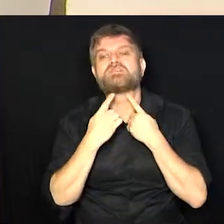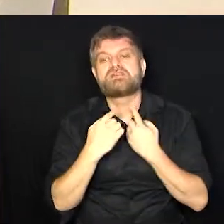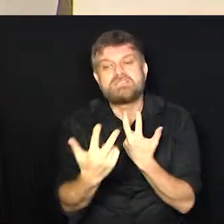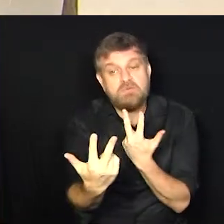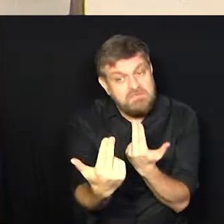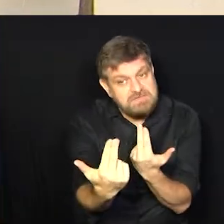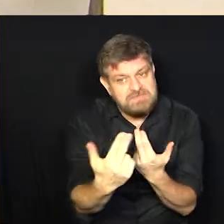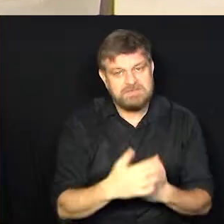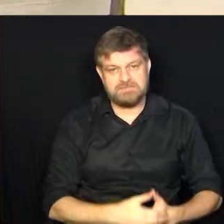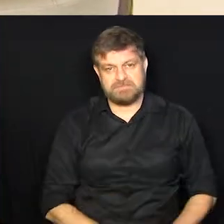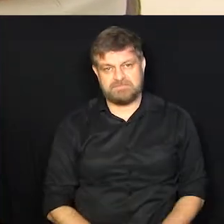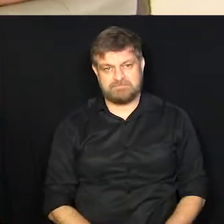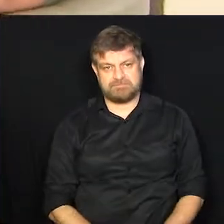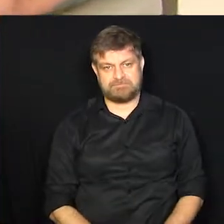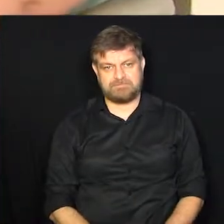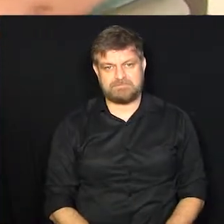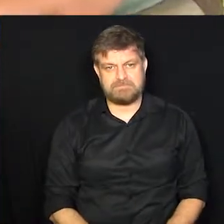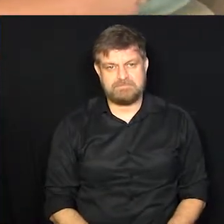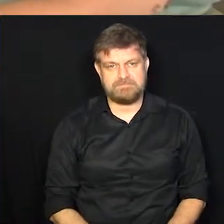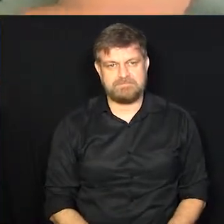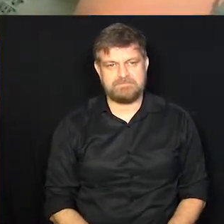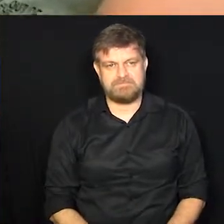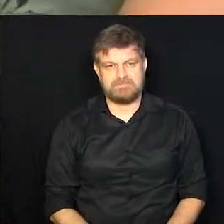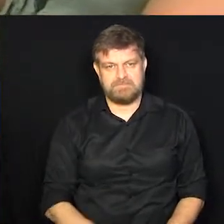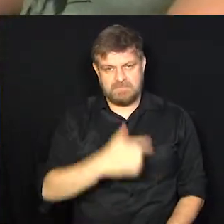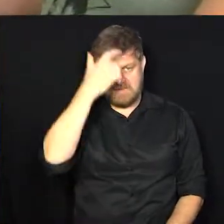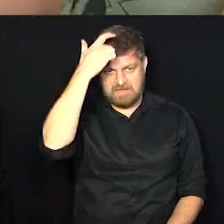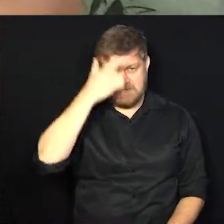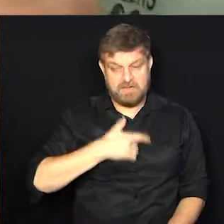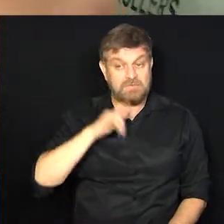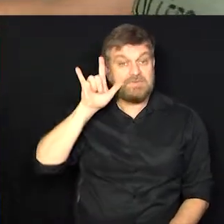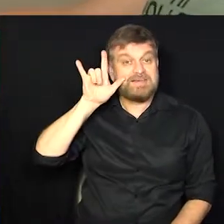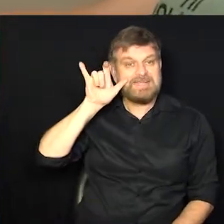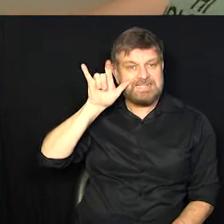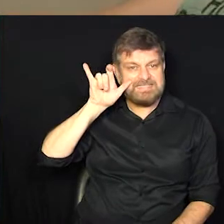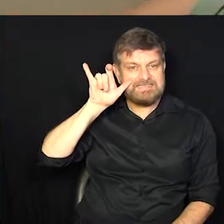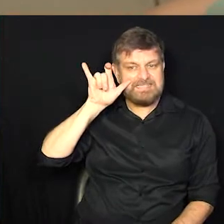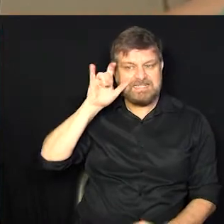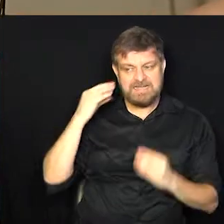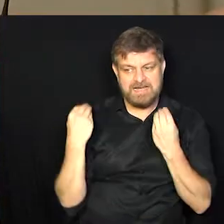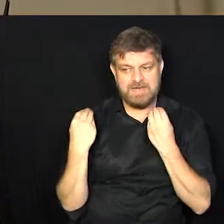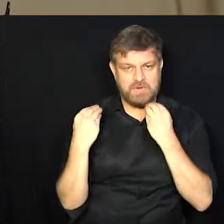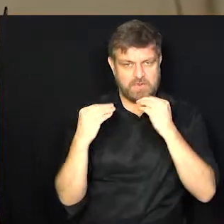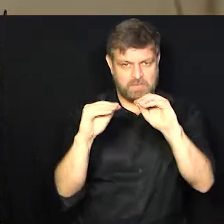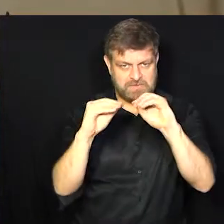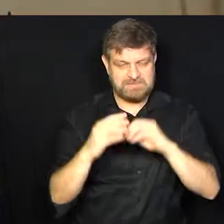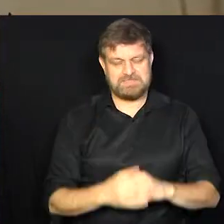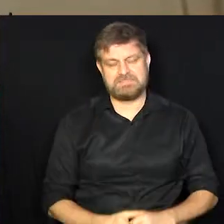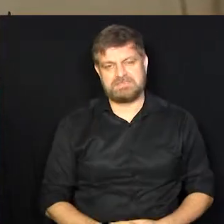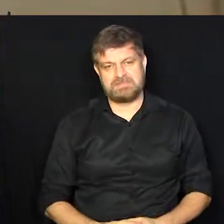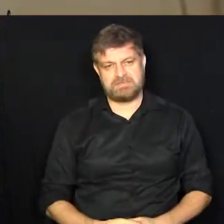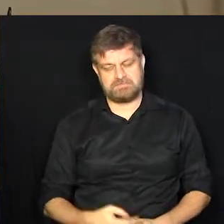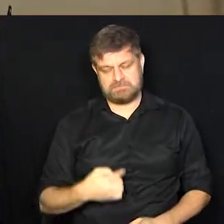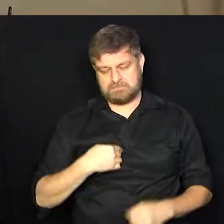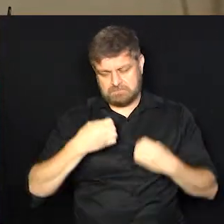Eu... Fiz um stories outro dia no Instagram. É... E eu falei.